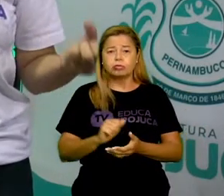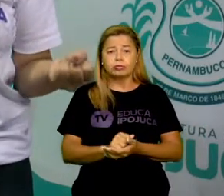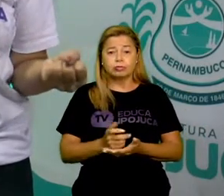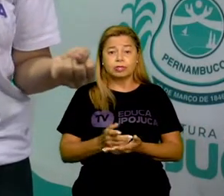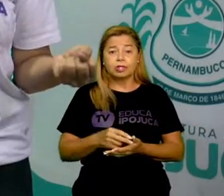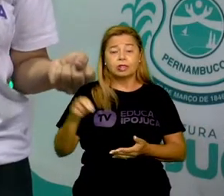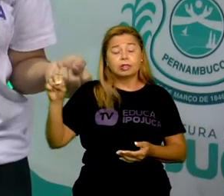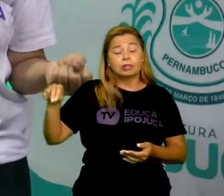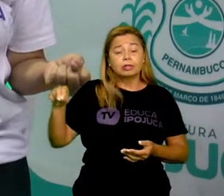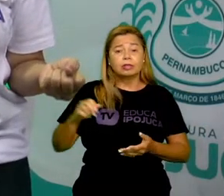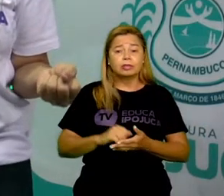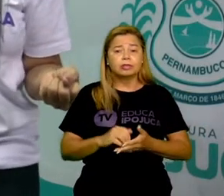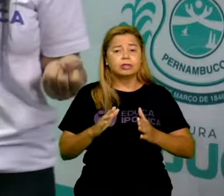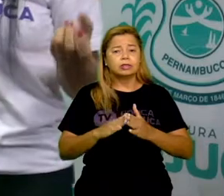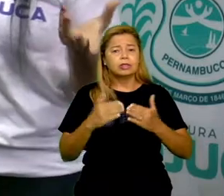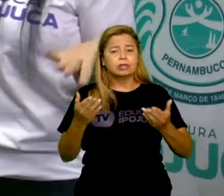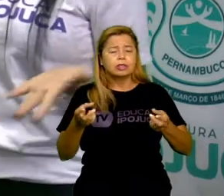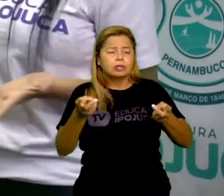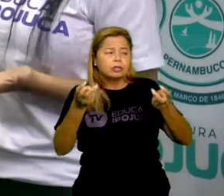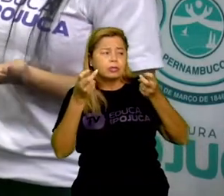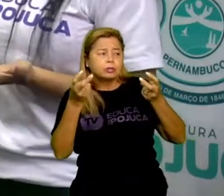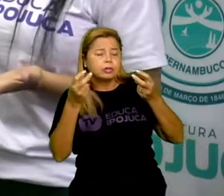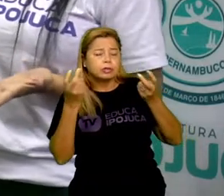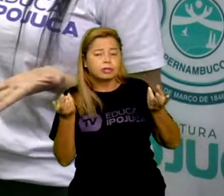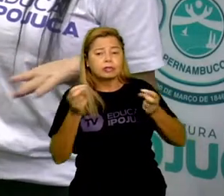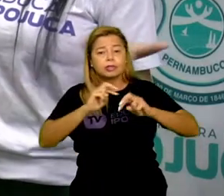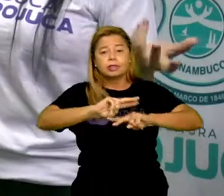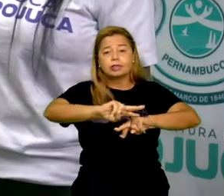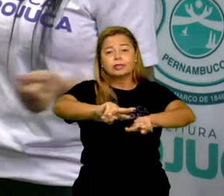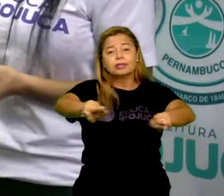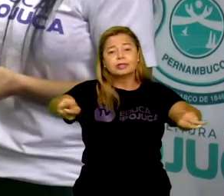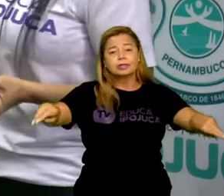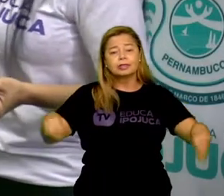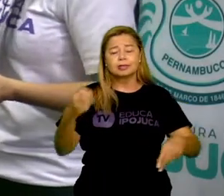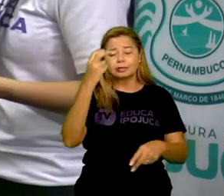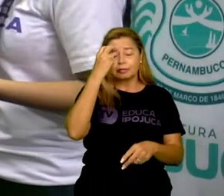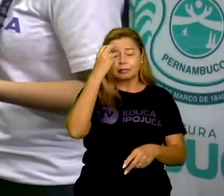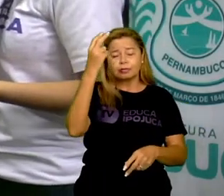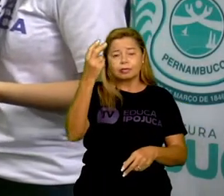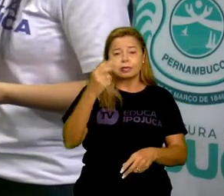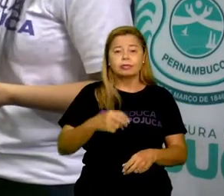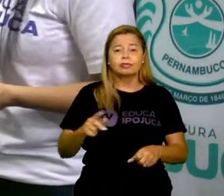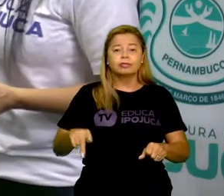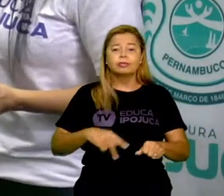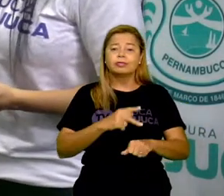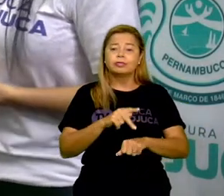assim a gente vai reconhecendo a diversidade cultural do nosso país.